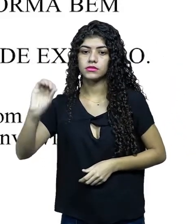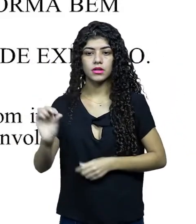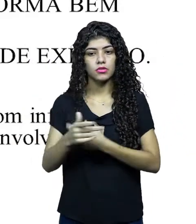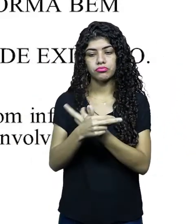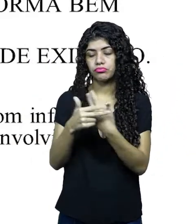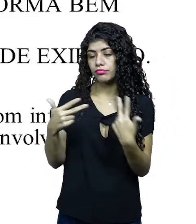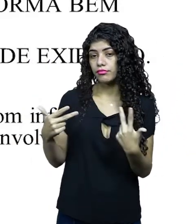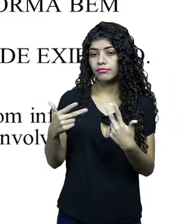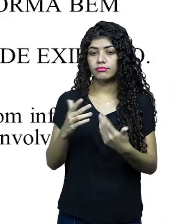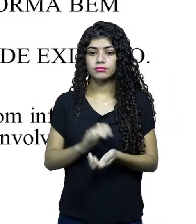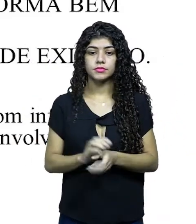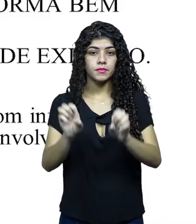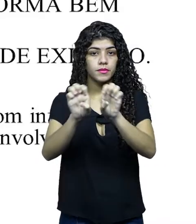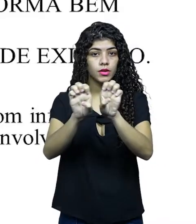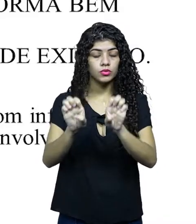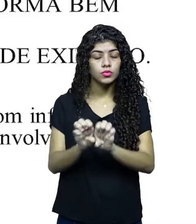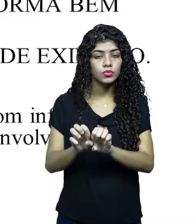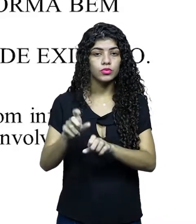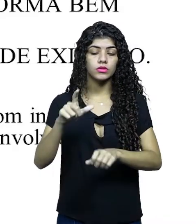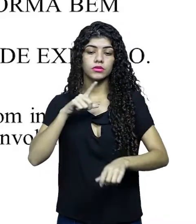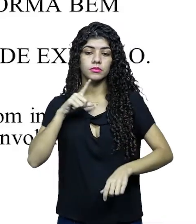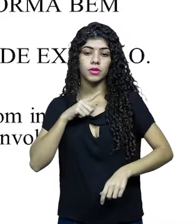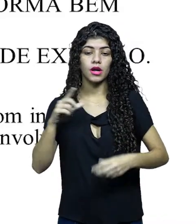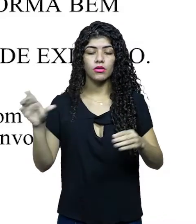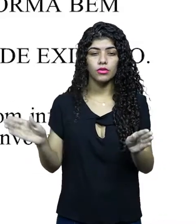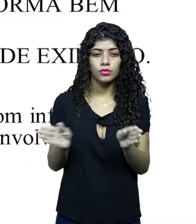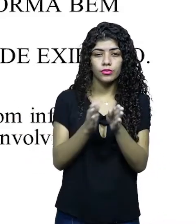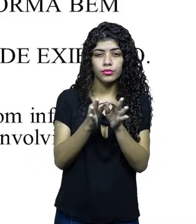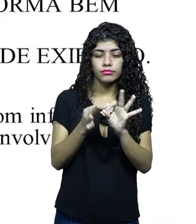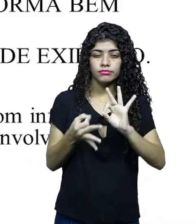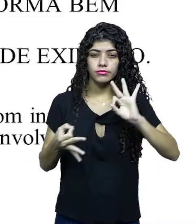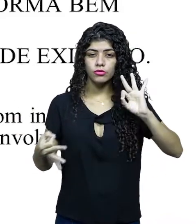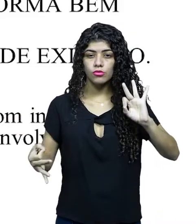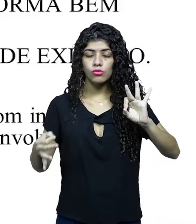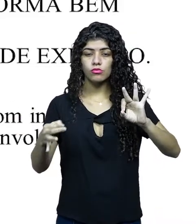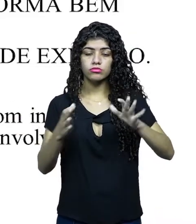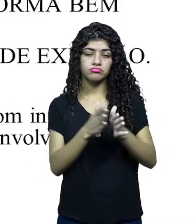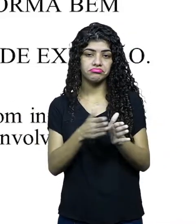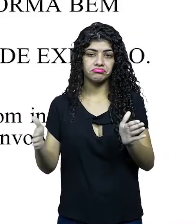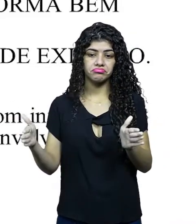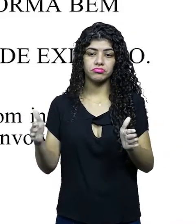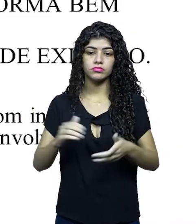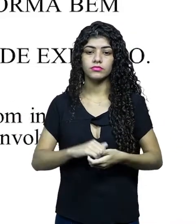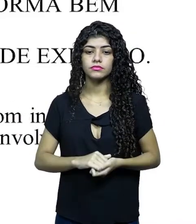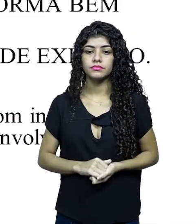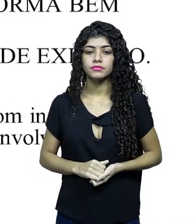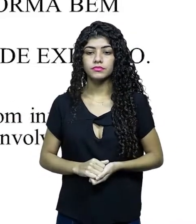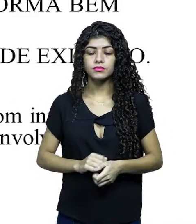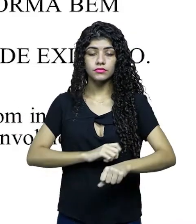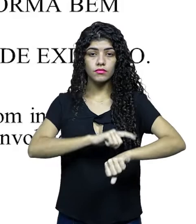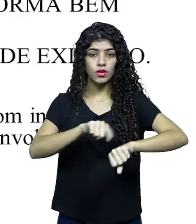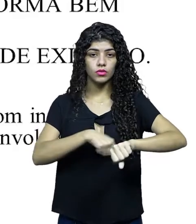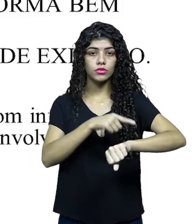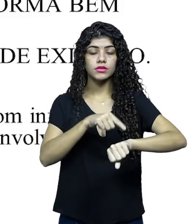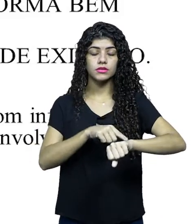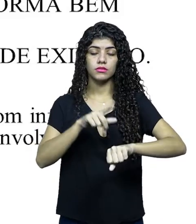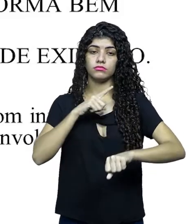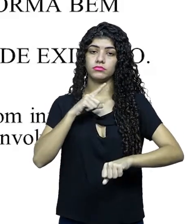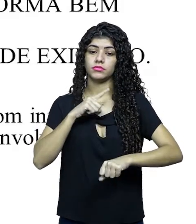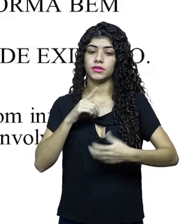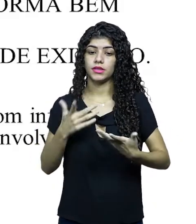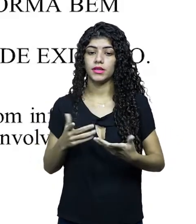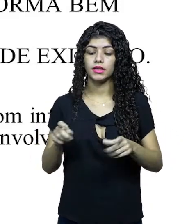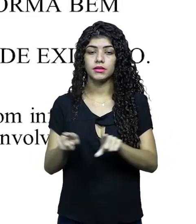formato, etc. A estrutura temporal, se ela é curta, média, longa, série, etc. A duração prevista.